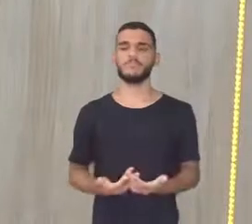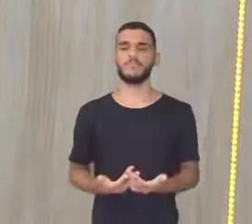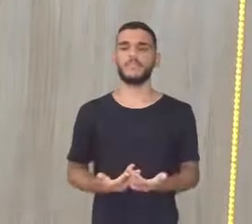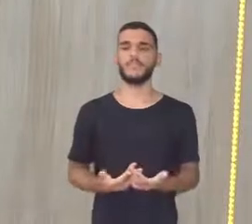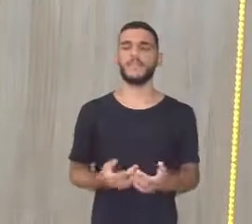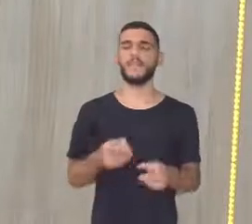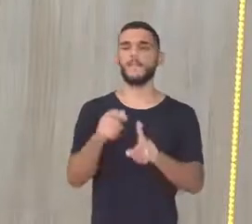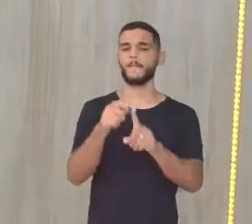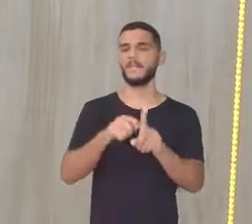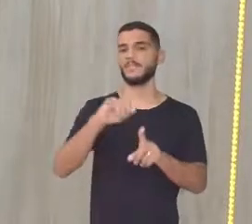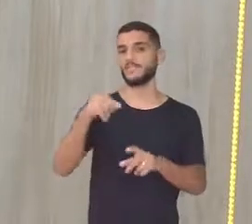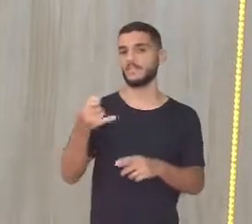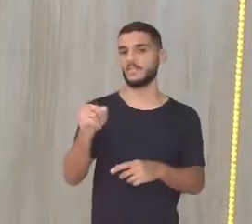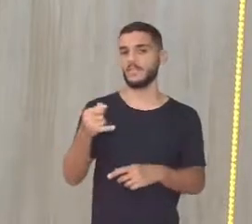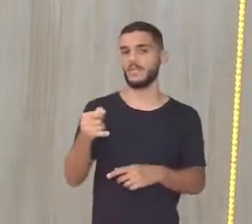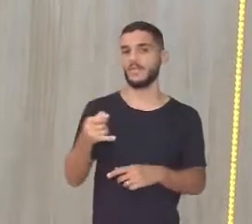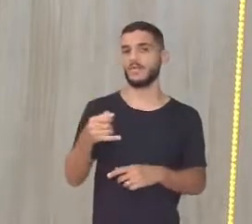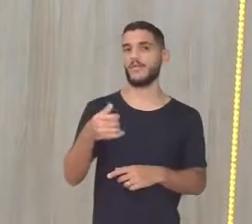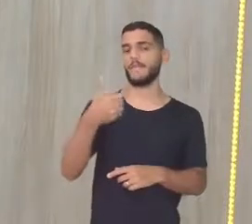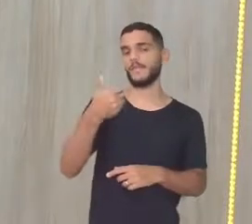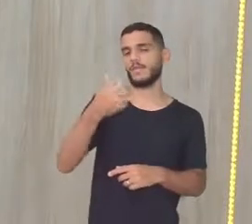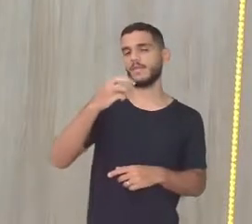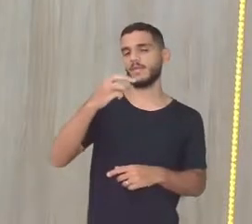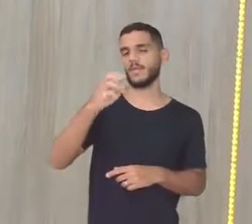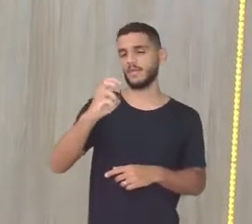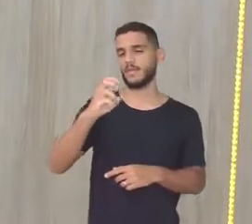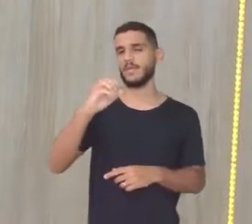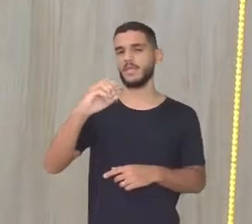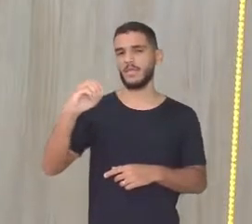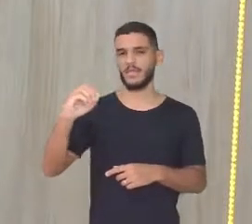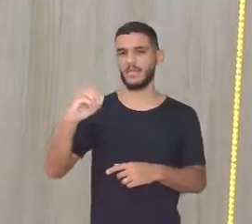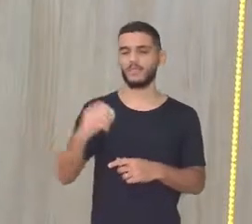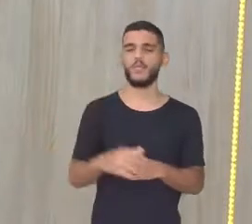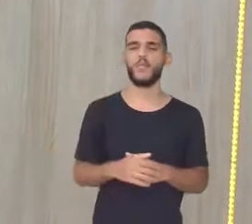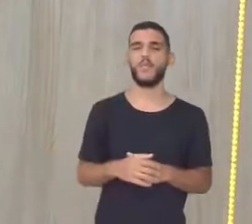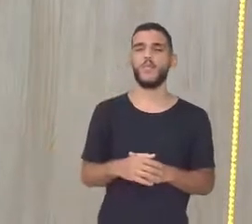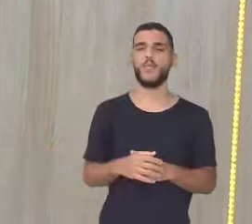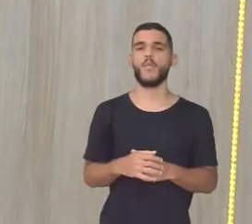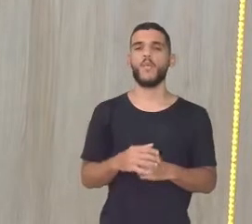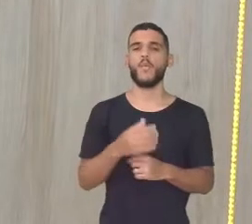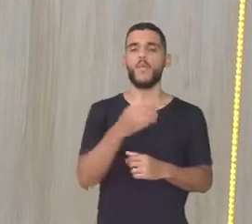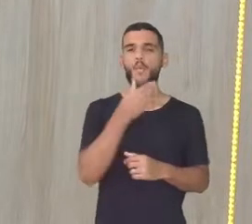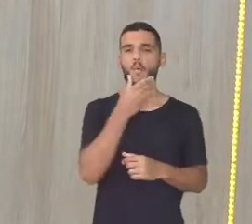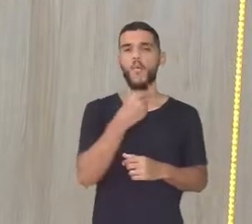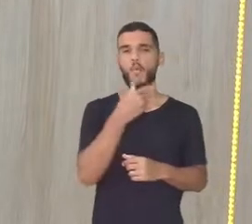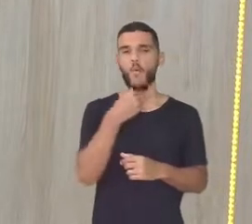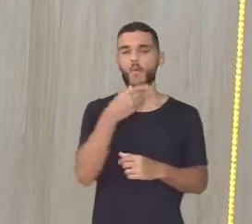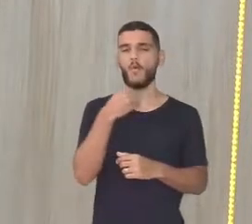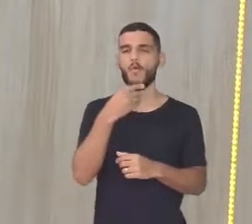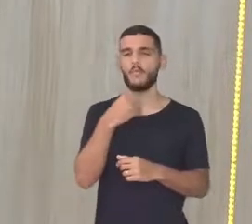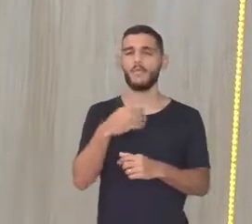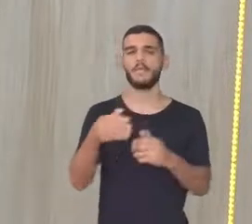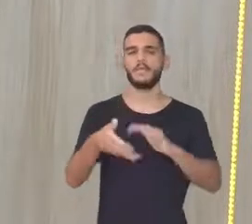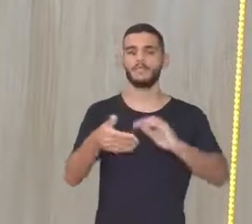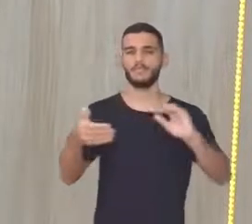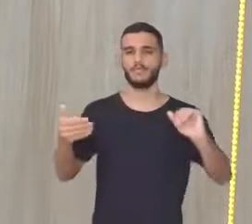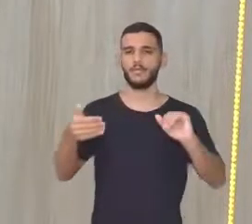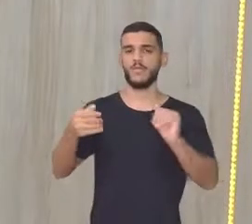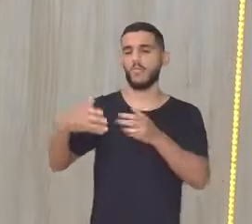janeiro De 1500 Um navegador espanhol Chamado Vicente Yanes Pinzon